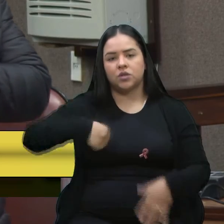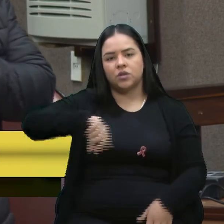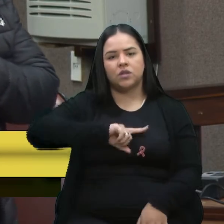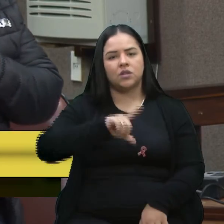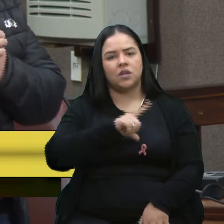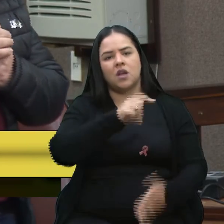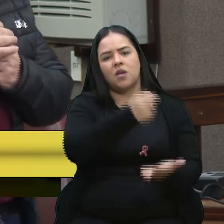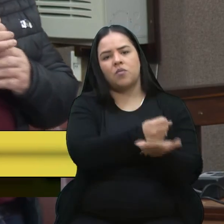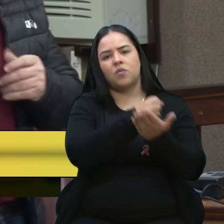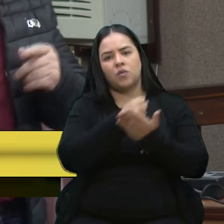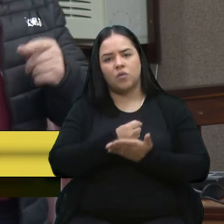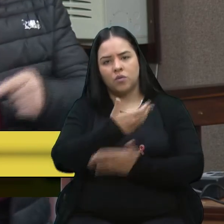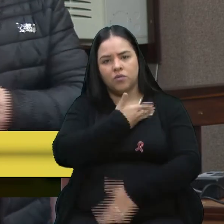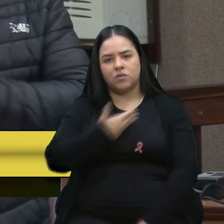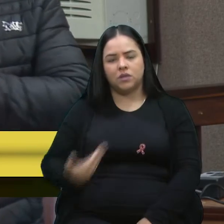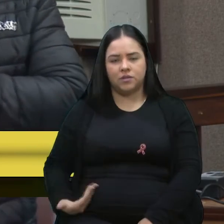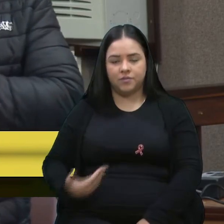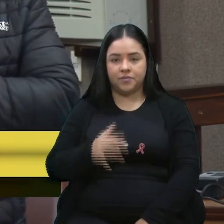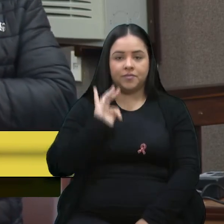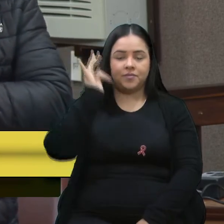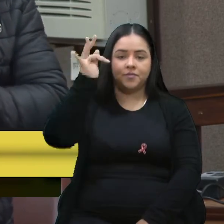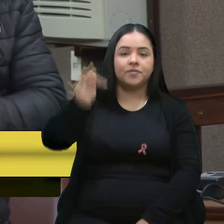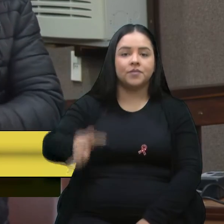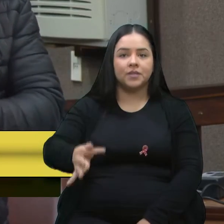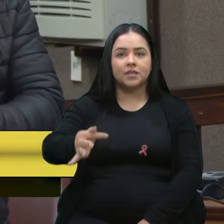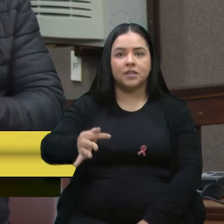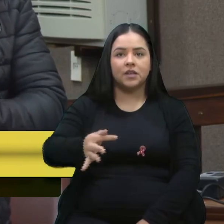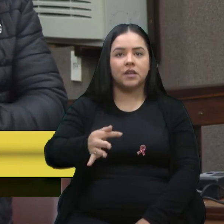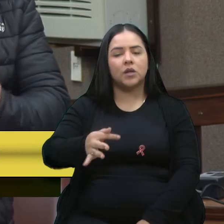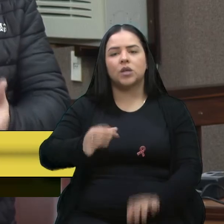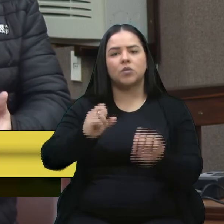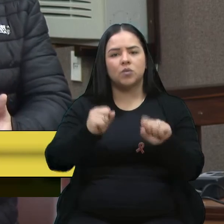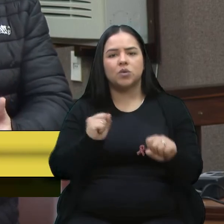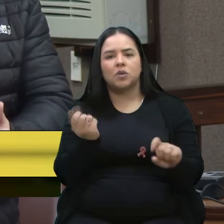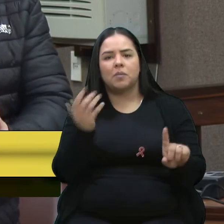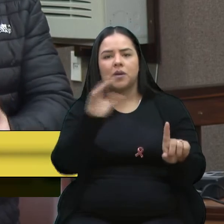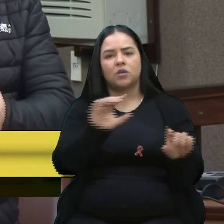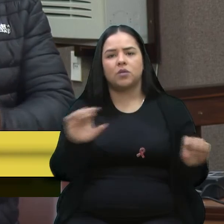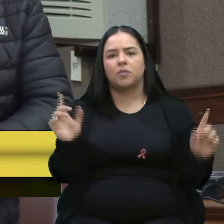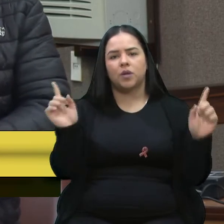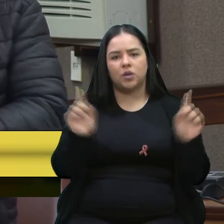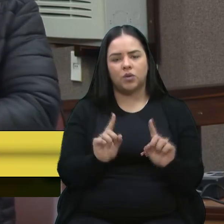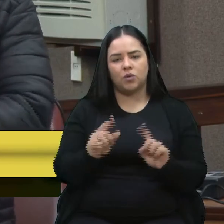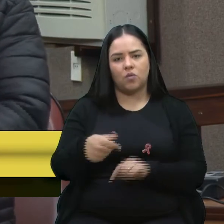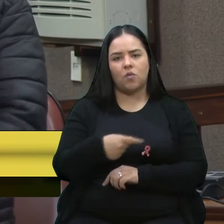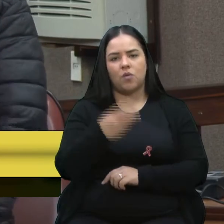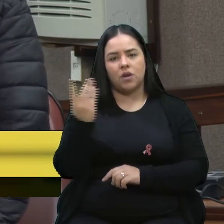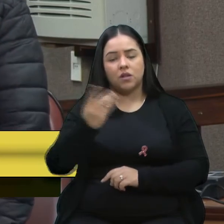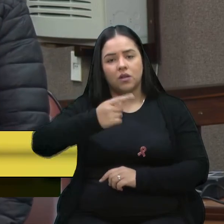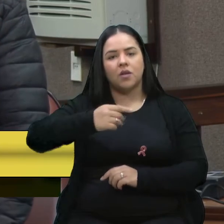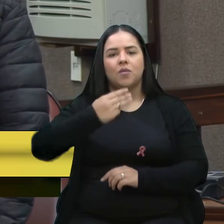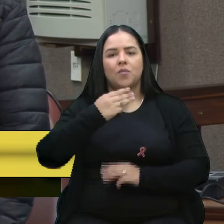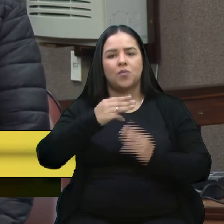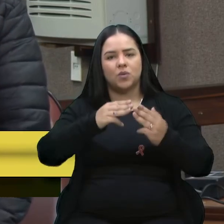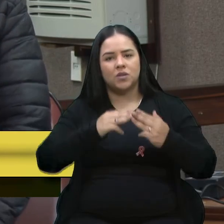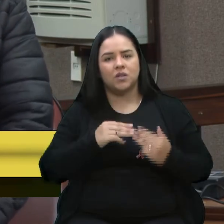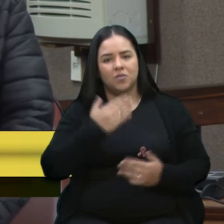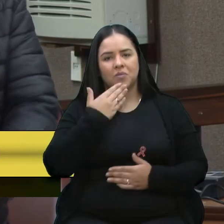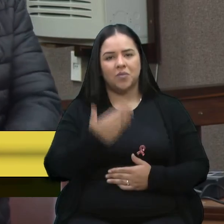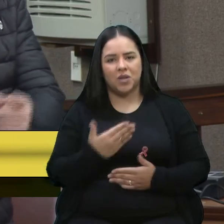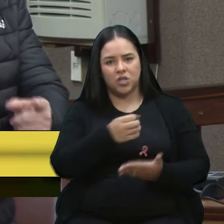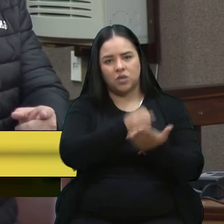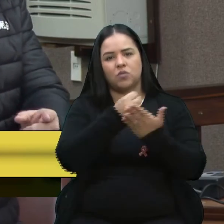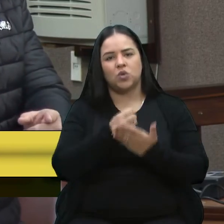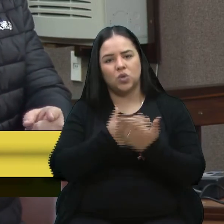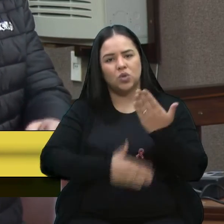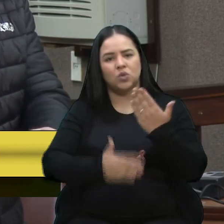apoio do governo federal, onde viessem a impactar nos valores. Nesta moção, eu pediria o apoio de todos, porque